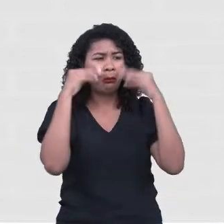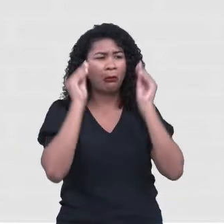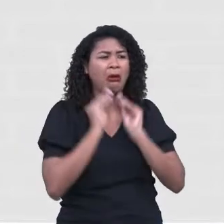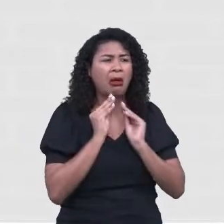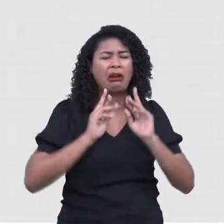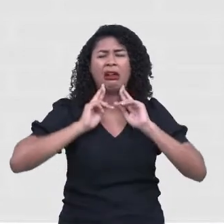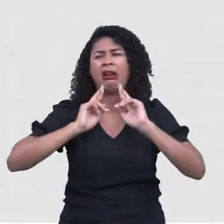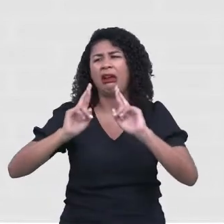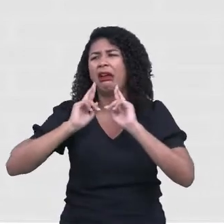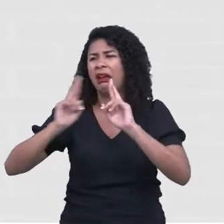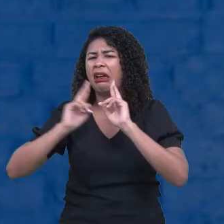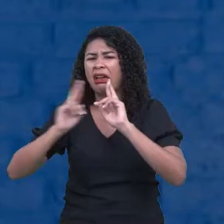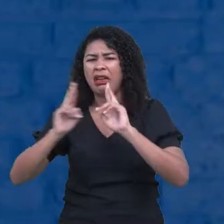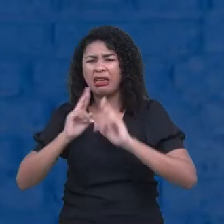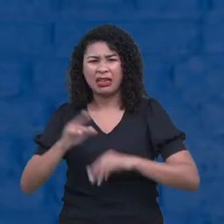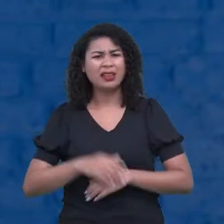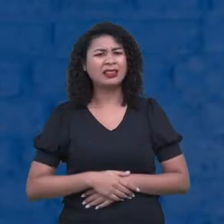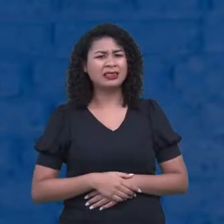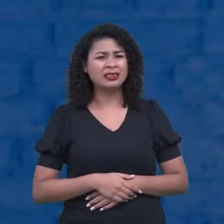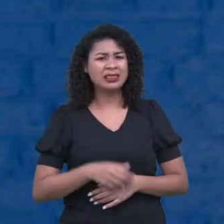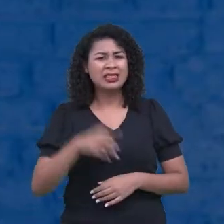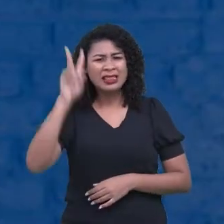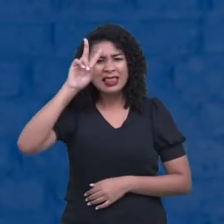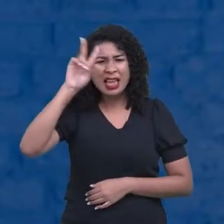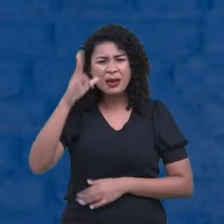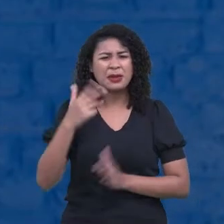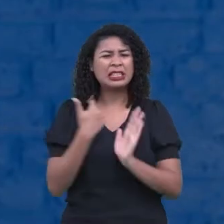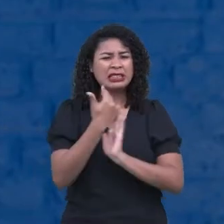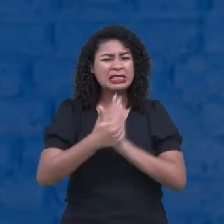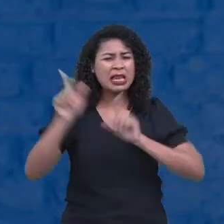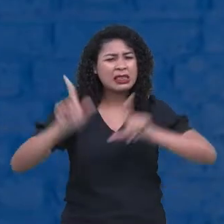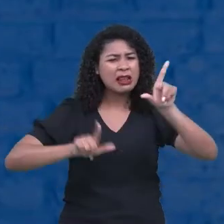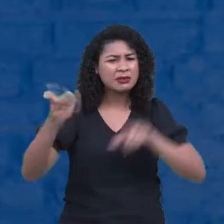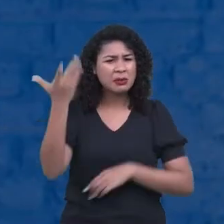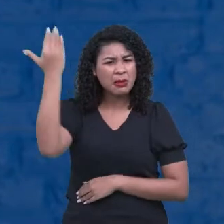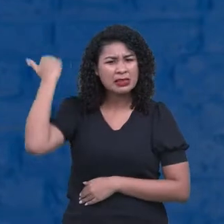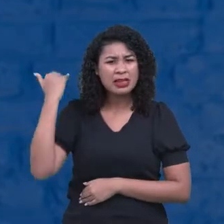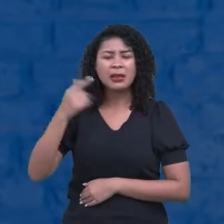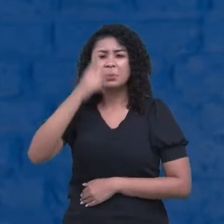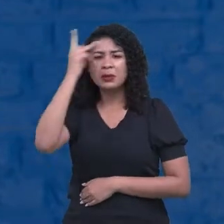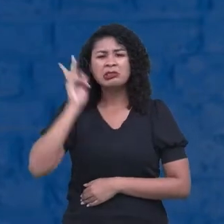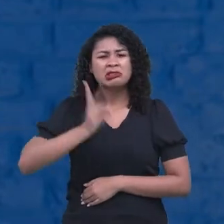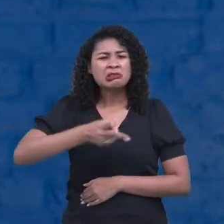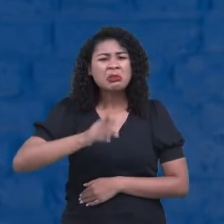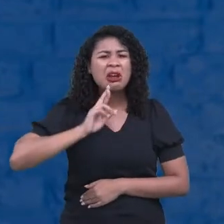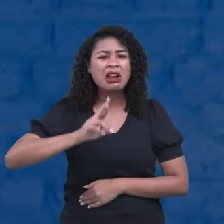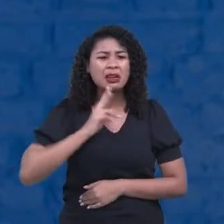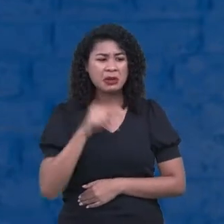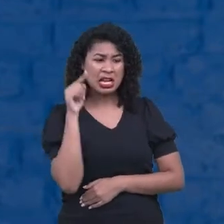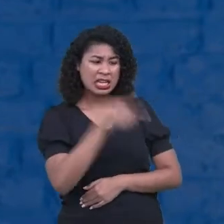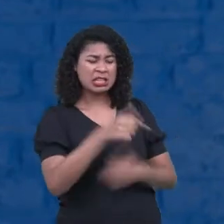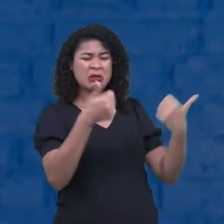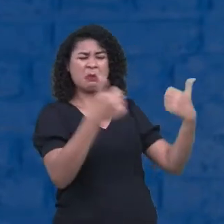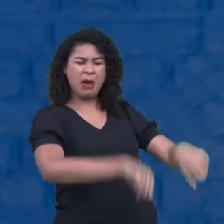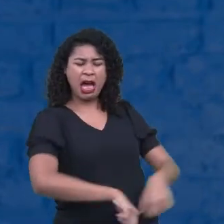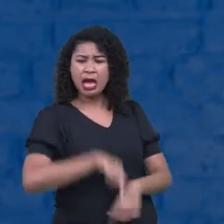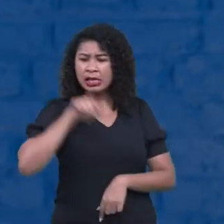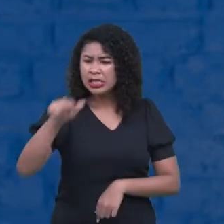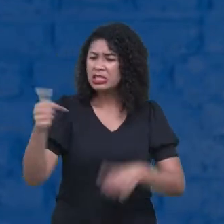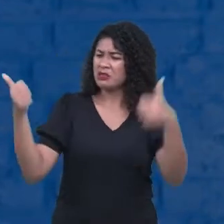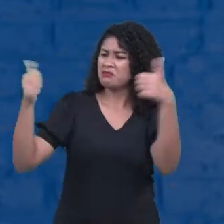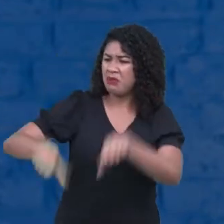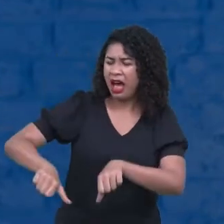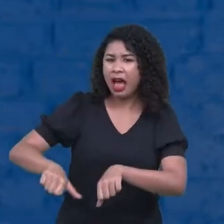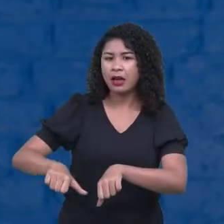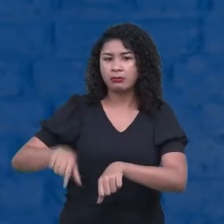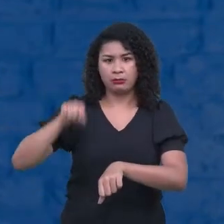aquele uruca do desenho que falava, não vai dar certo isso, não vai dar certo. Com certeza ele não fazia atividade física. Então,